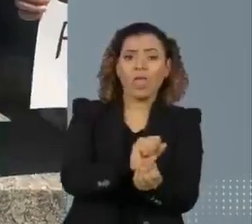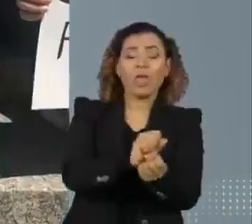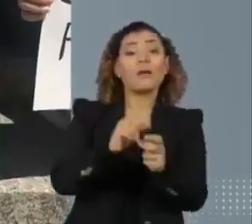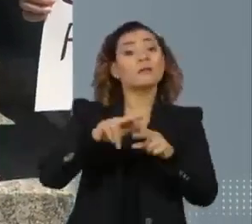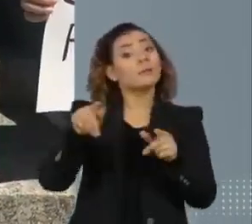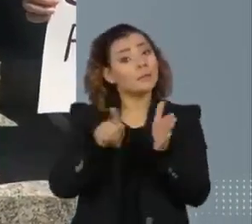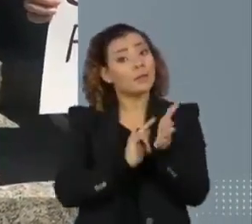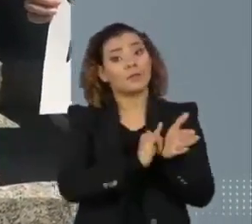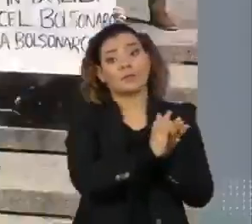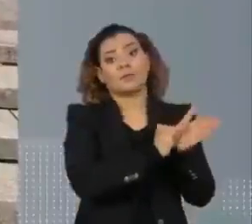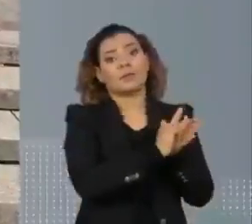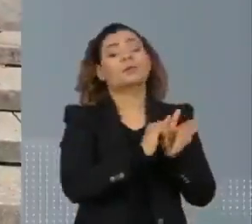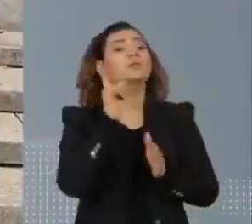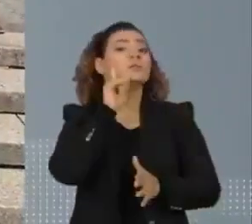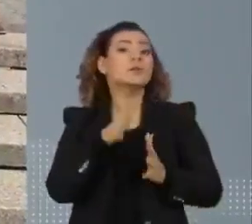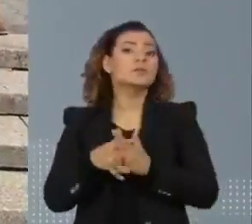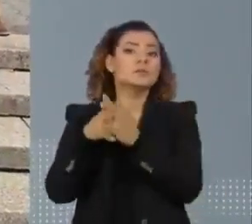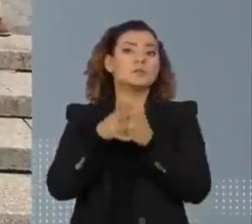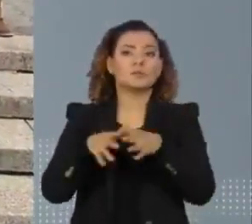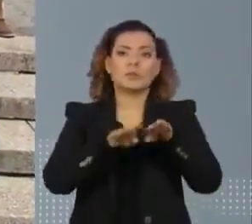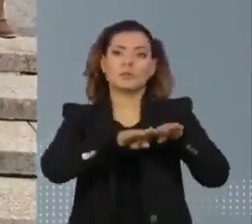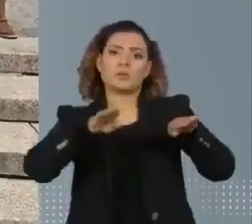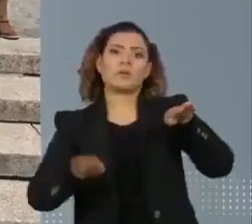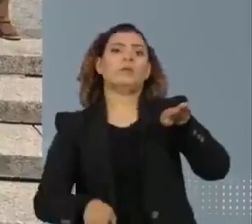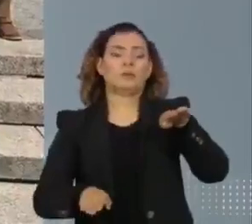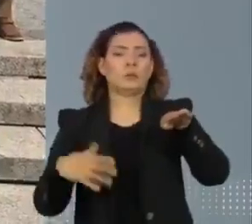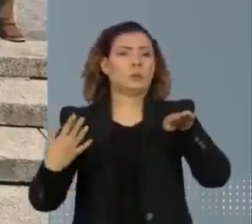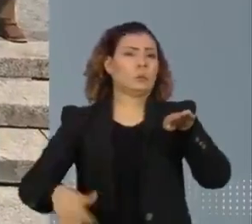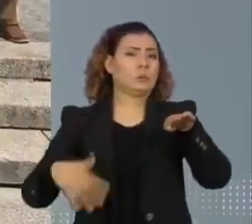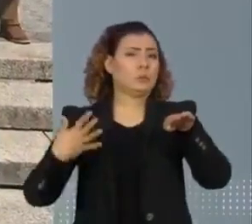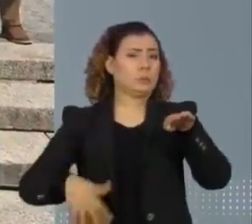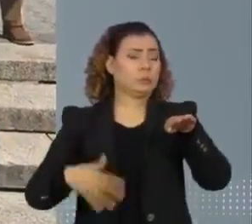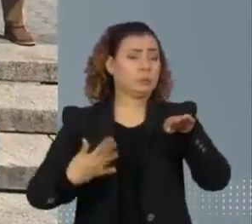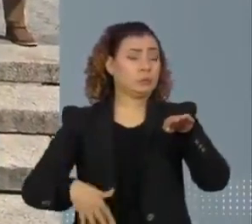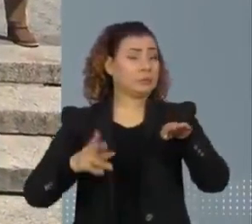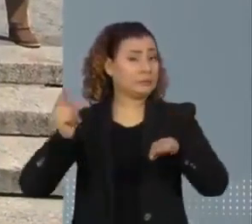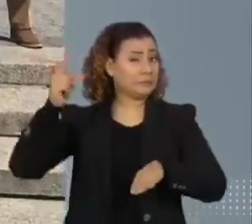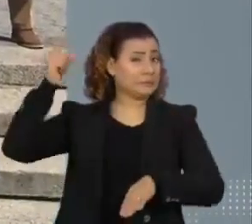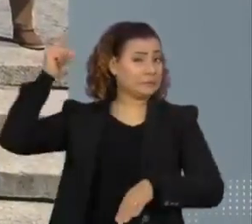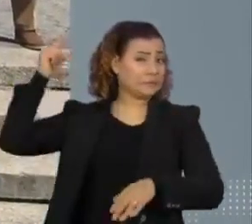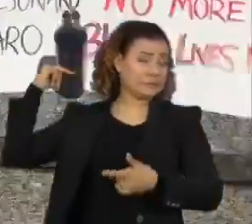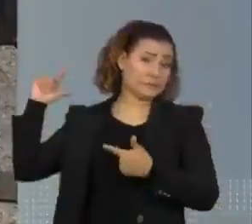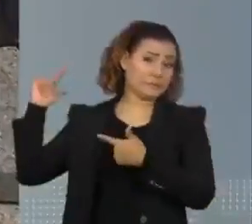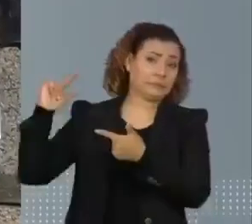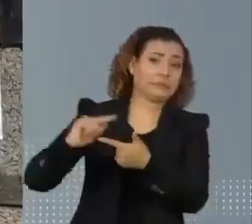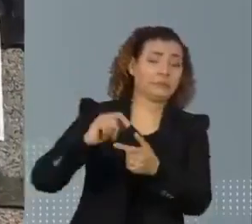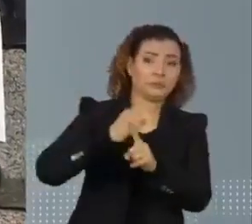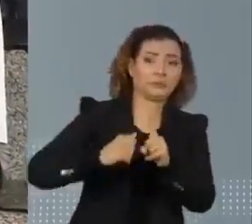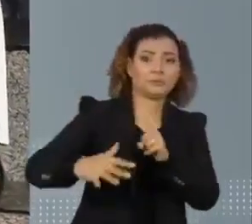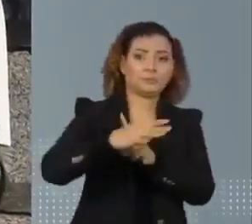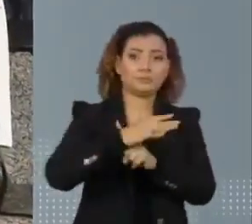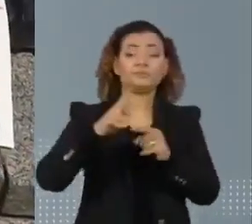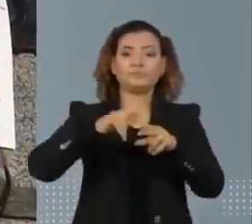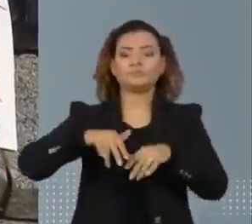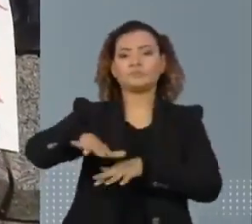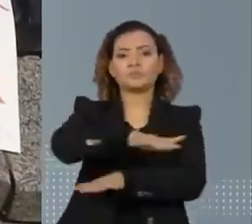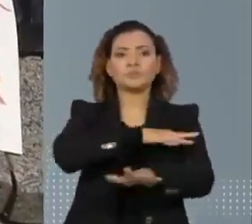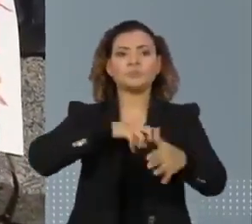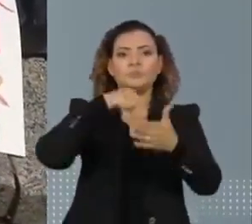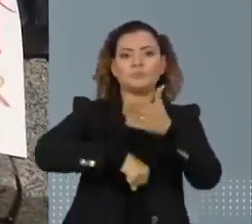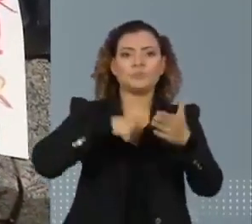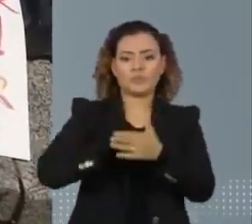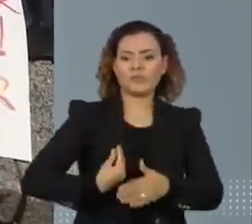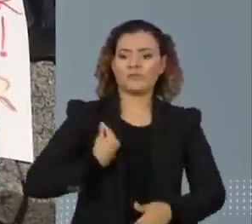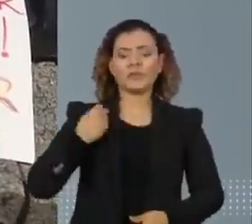Iorque, nos Estados Unidos, país onde a desigualdade racial é extremamente enraizada na sociedade. O movimento Black Lives Matter,